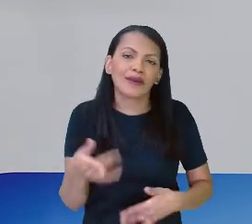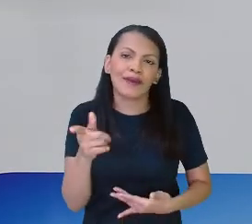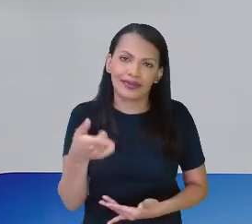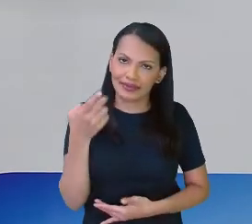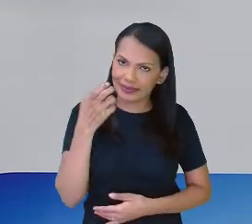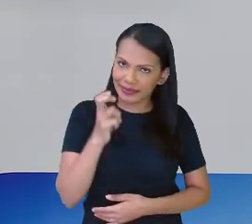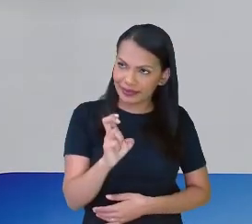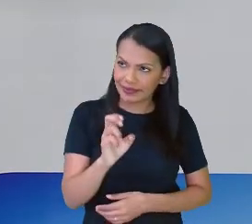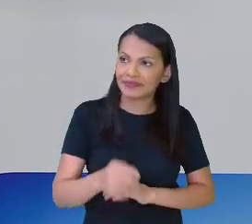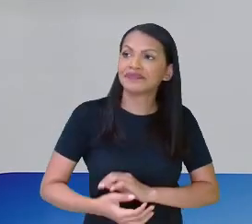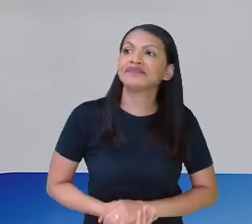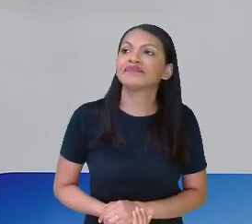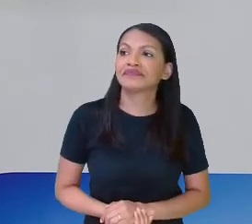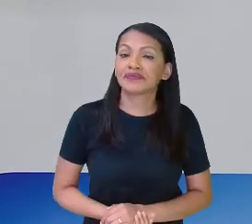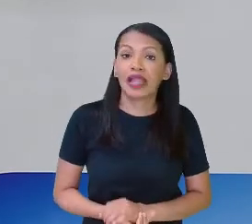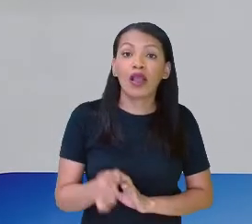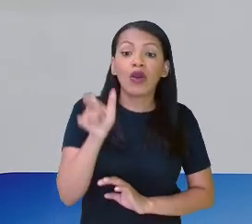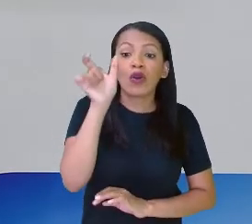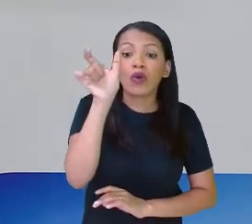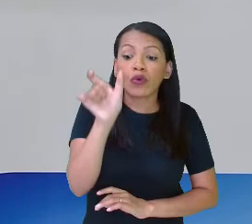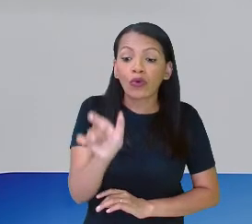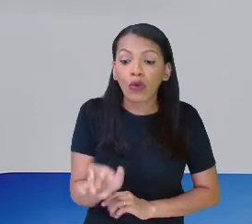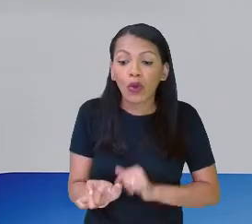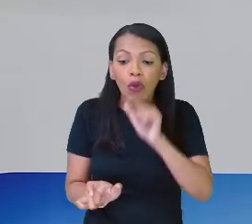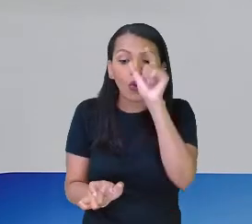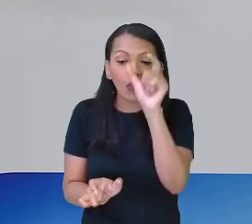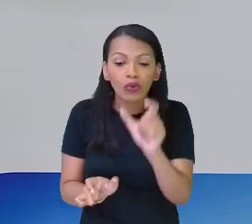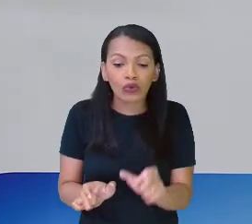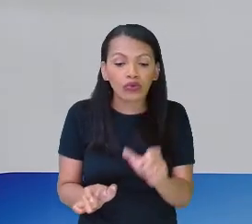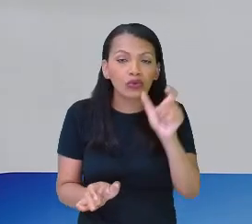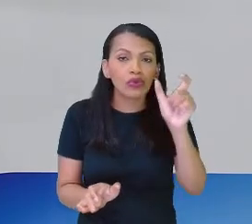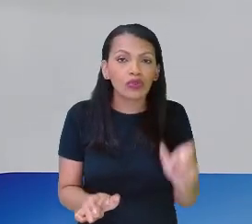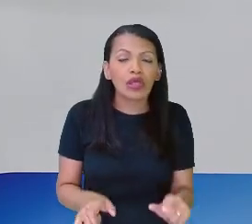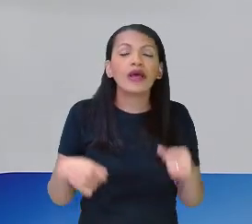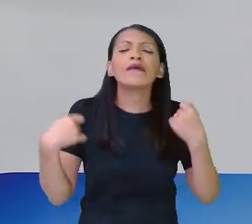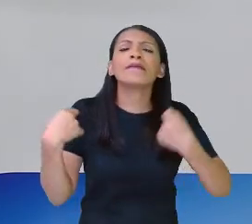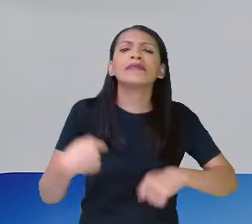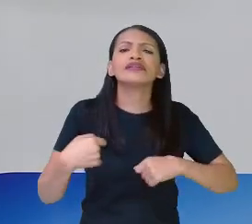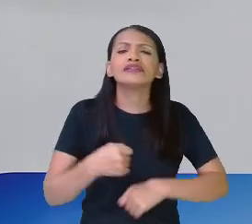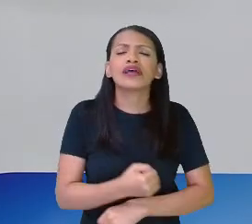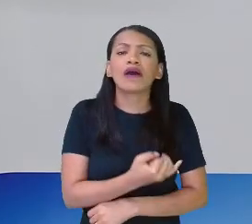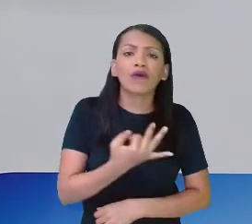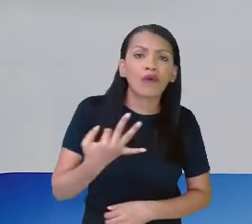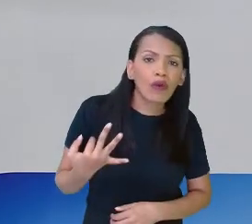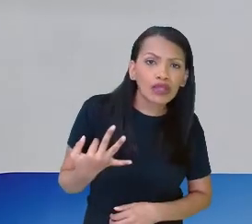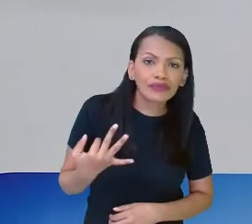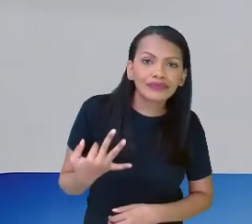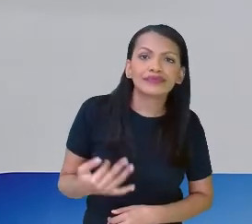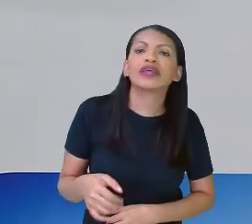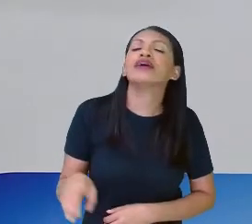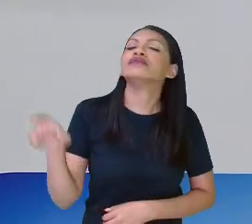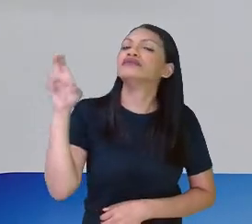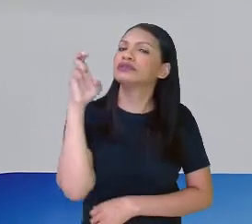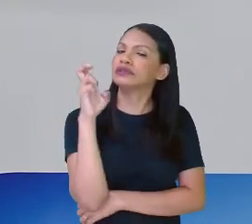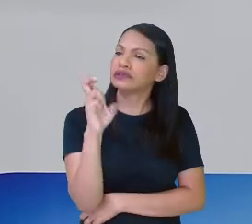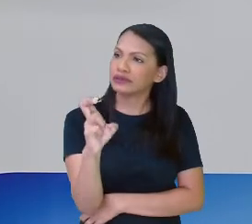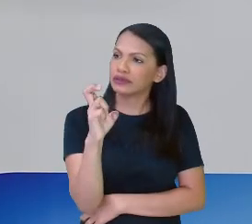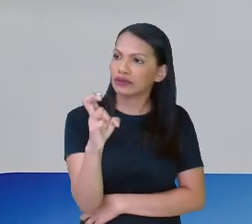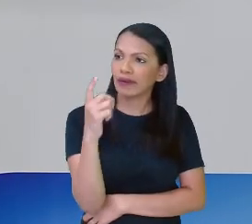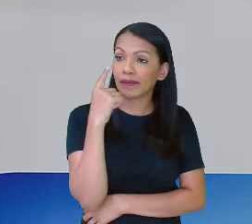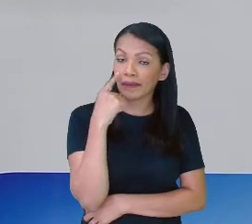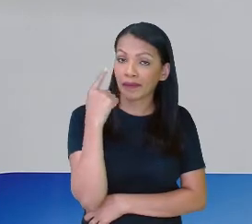Então, ó, quantas colunas de cerâmica são necessárias para preencher essa área que está faltando? Então, eu estou